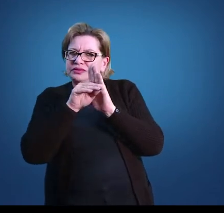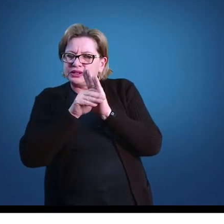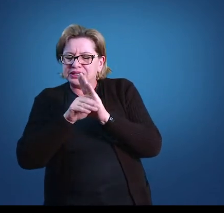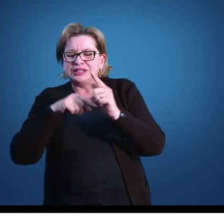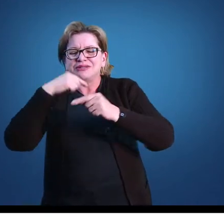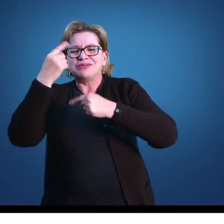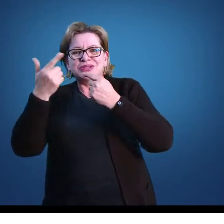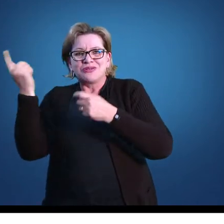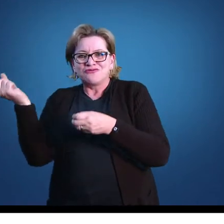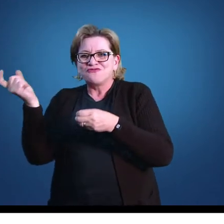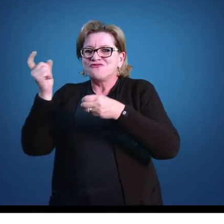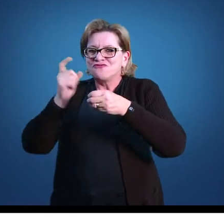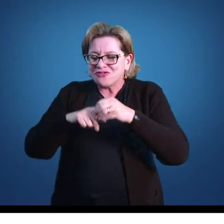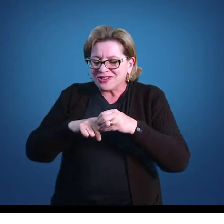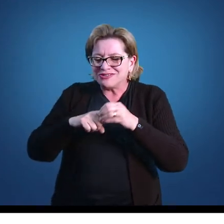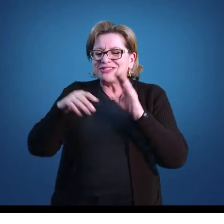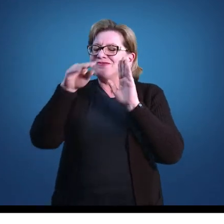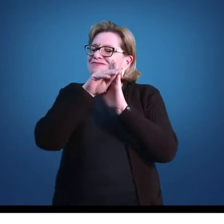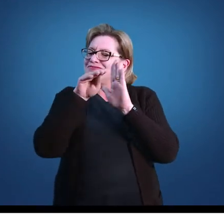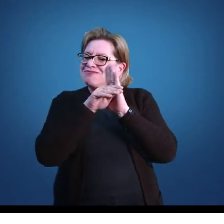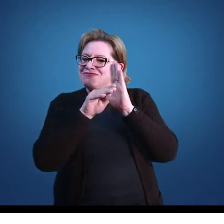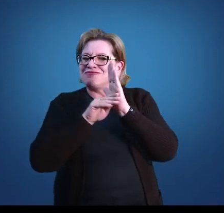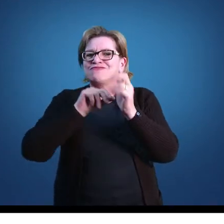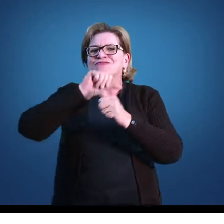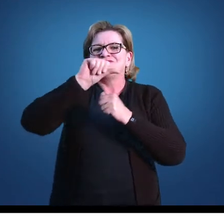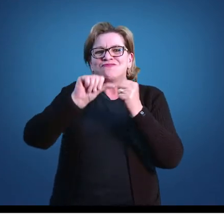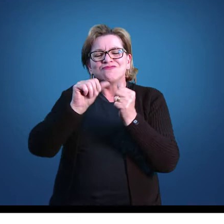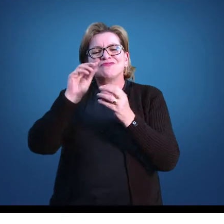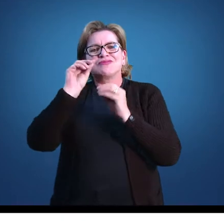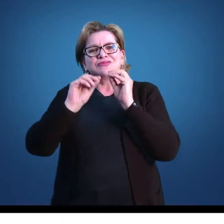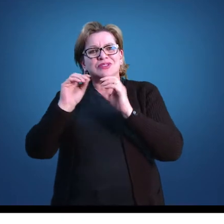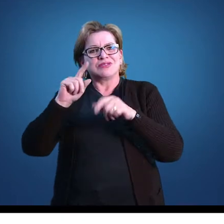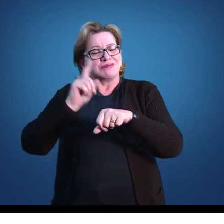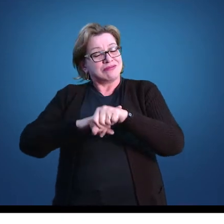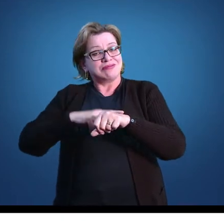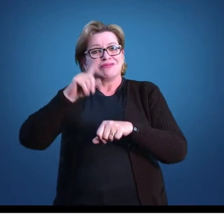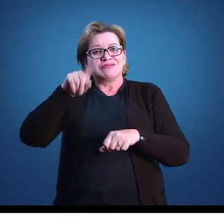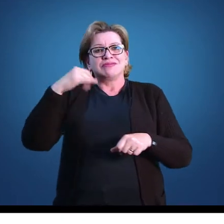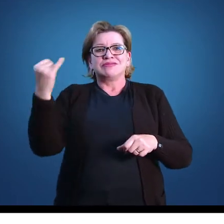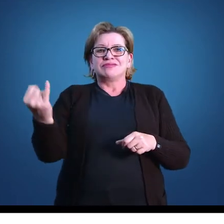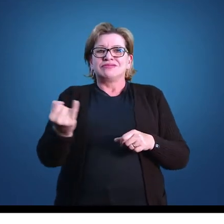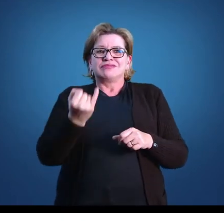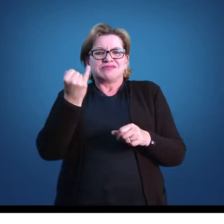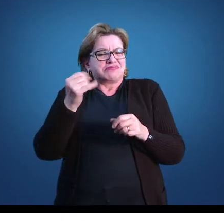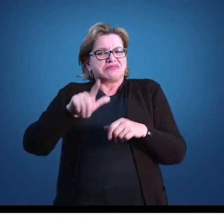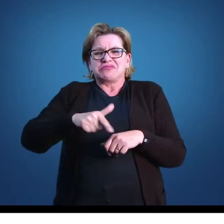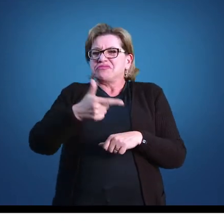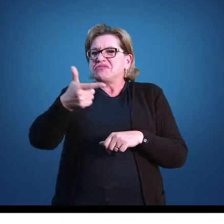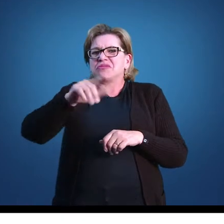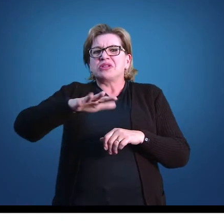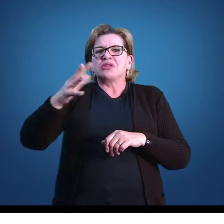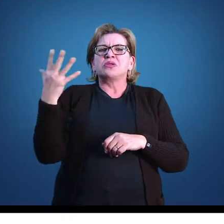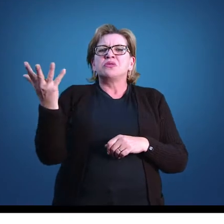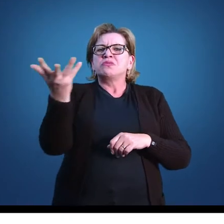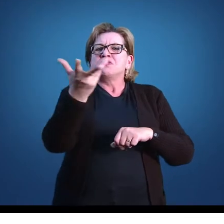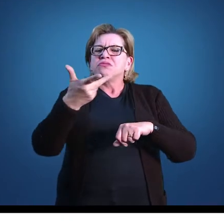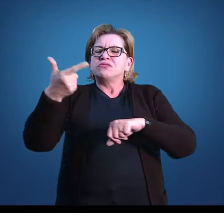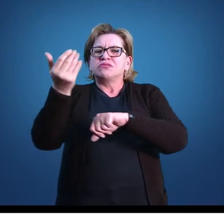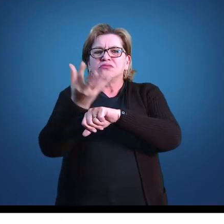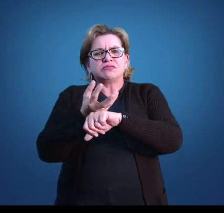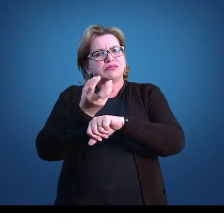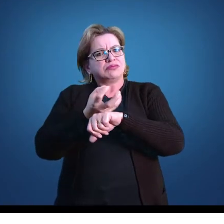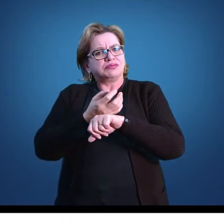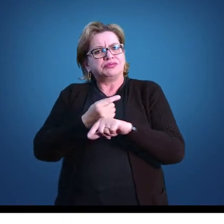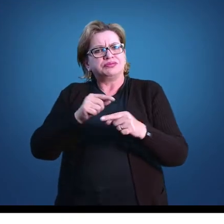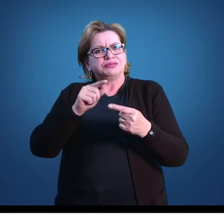replanejamento. Então, esses momentos são de grande importância dentro da disciplina, de qualquer disciplina, porque, como foi comentado,